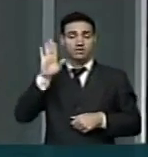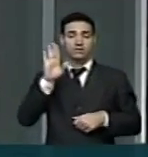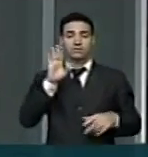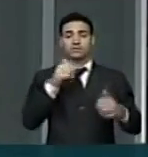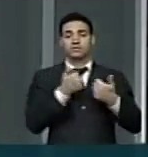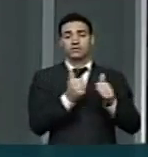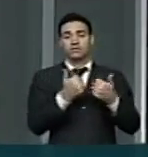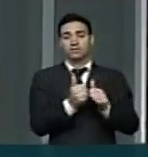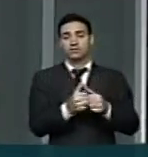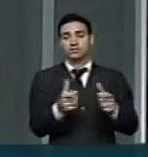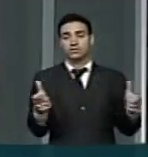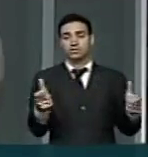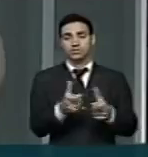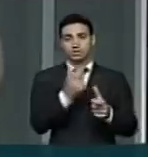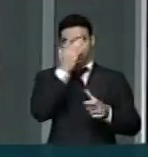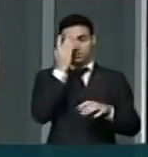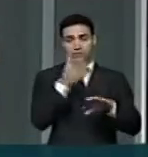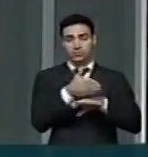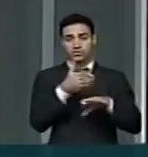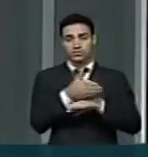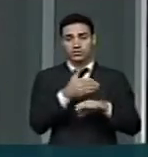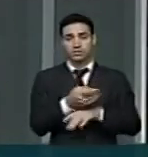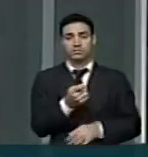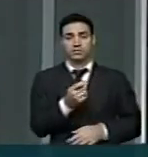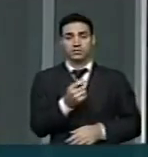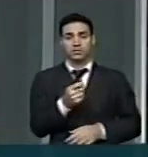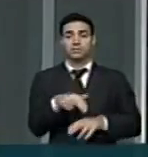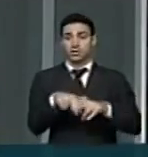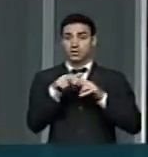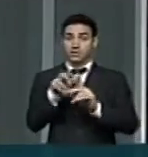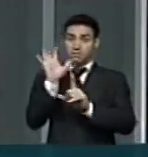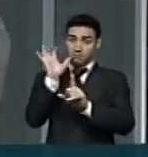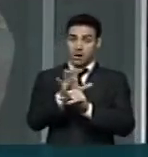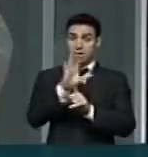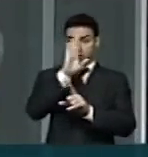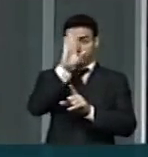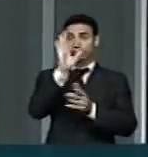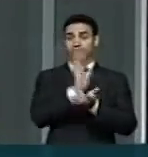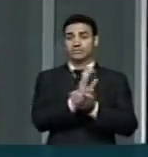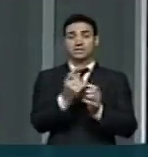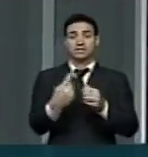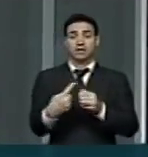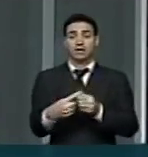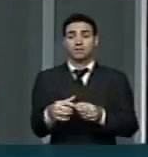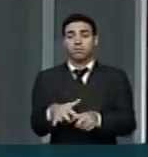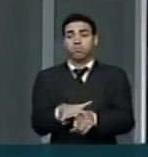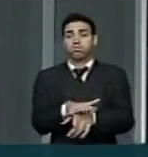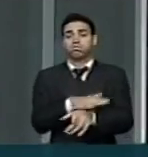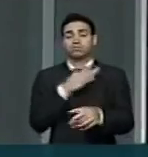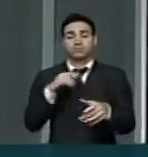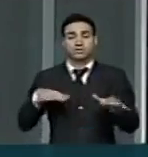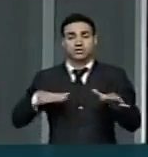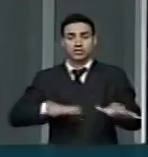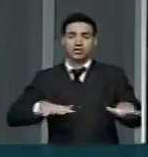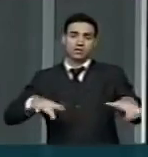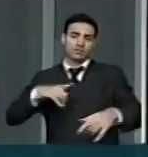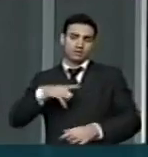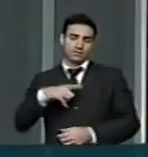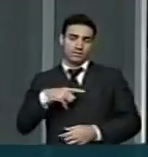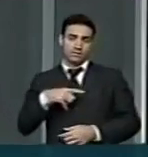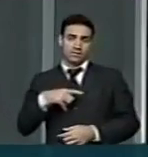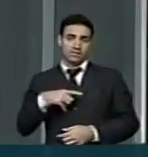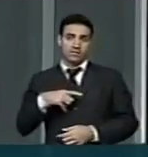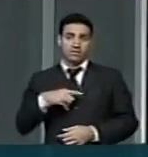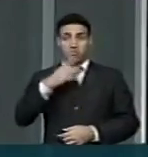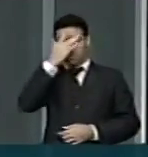demanda. Obviamente, o impacto disso é muito forte sobre as cidades. Poderia-se até argumentar que, do ponto de